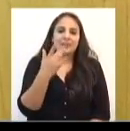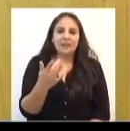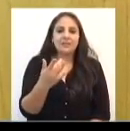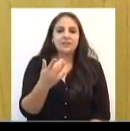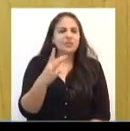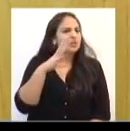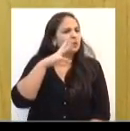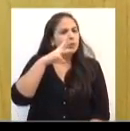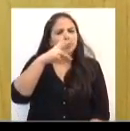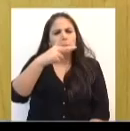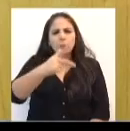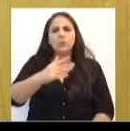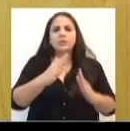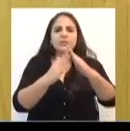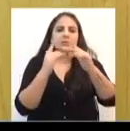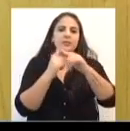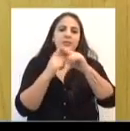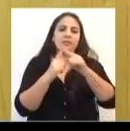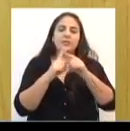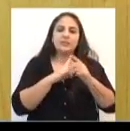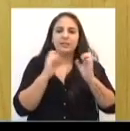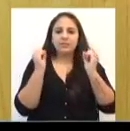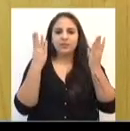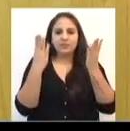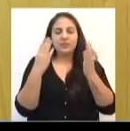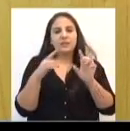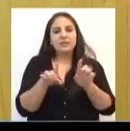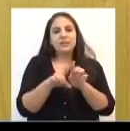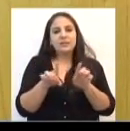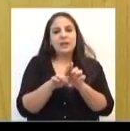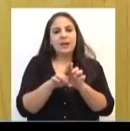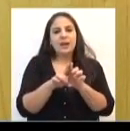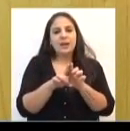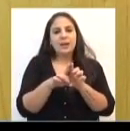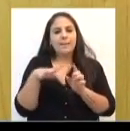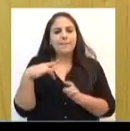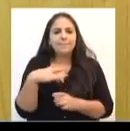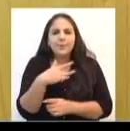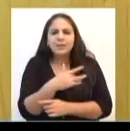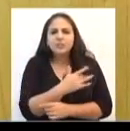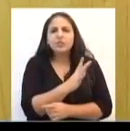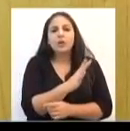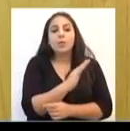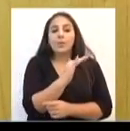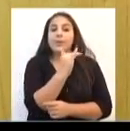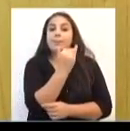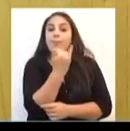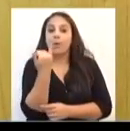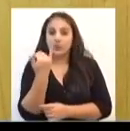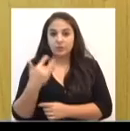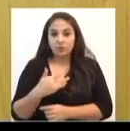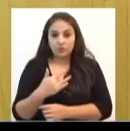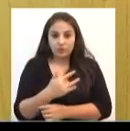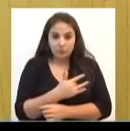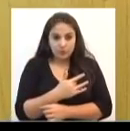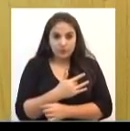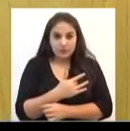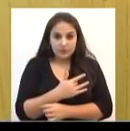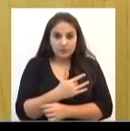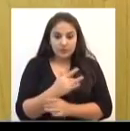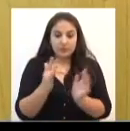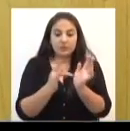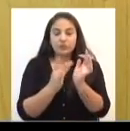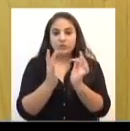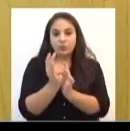em todas as paróquias, teremos a celebração da paixão e morte do Senhor, onde Jesus, por